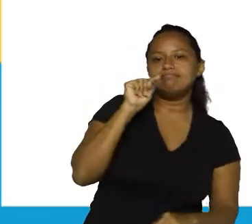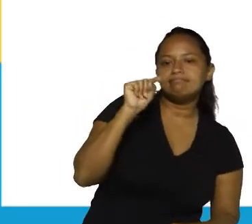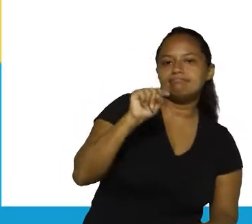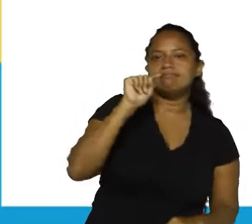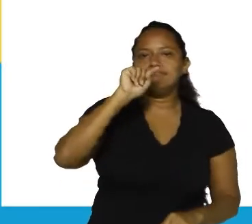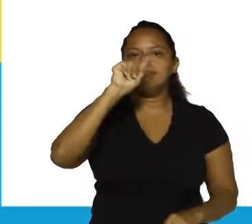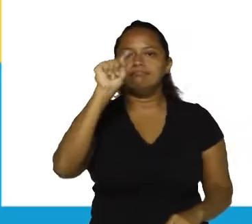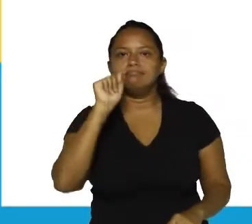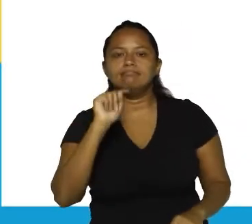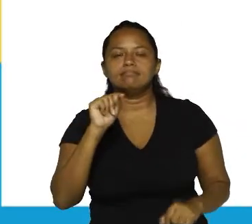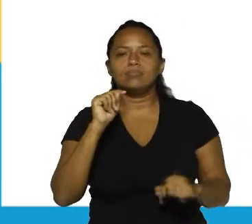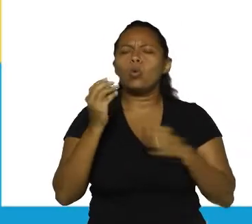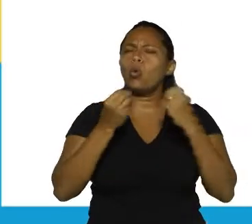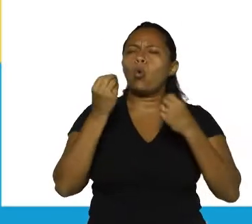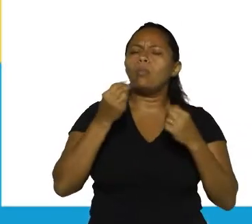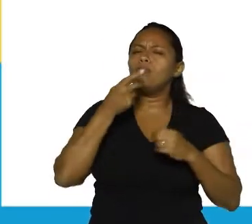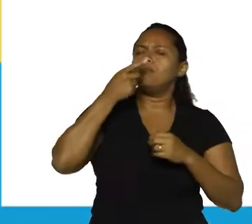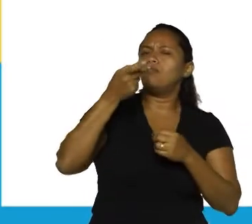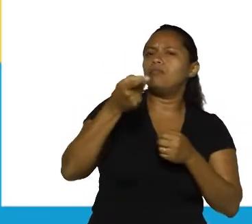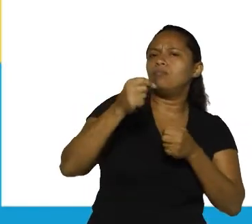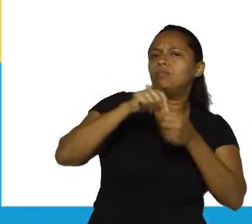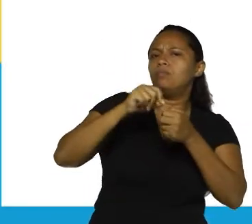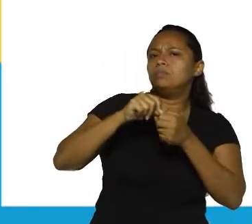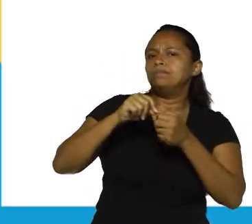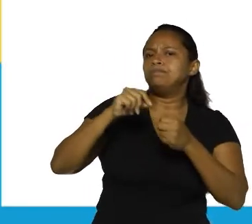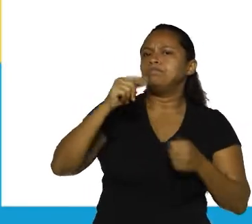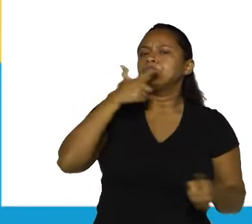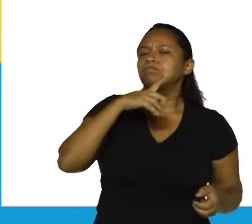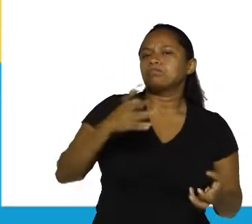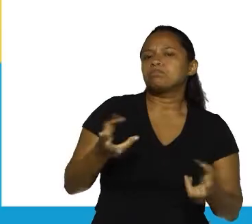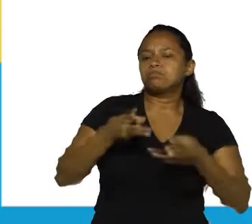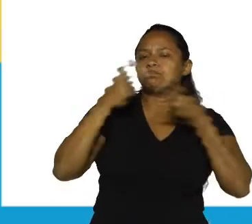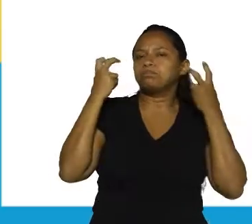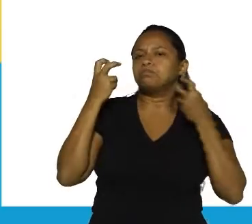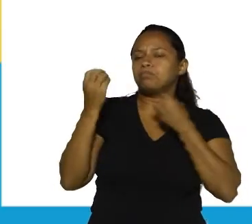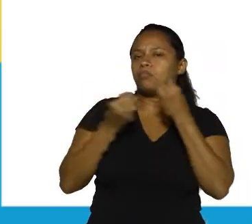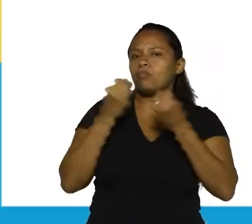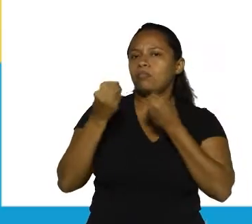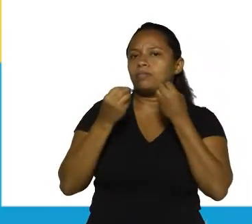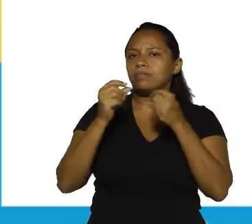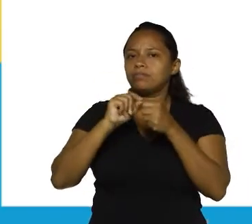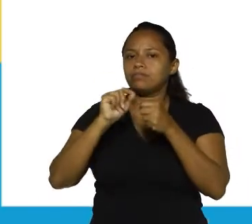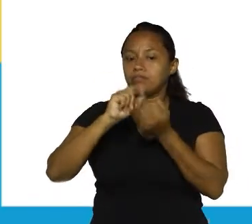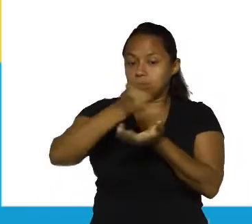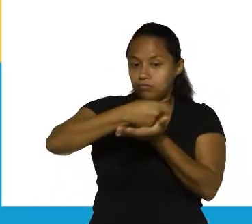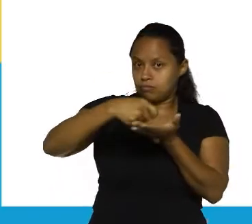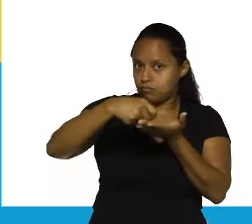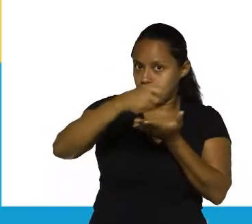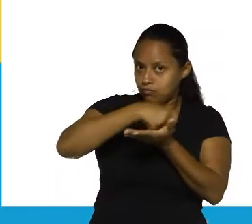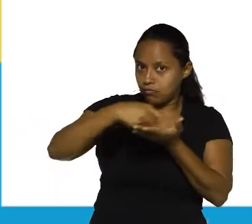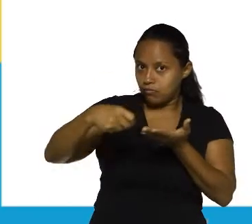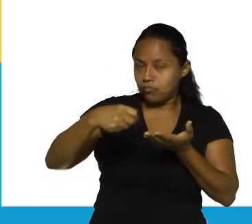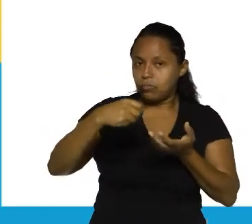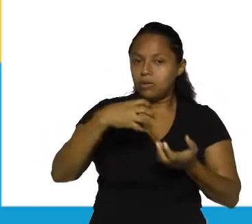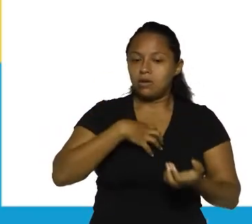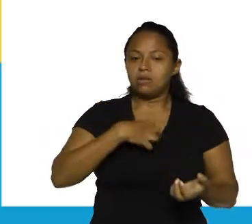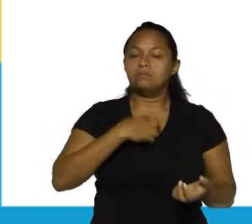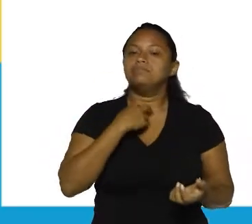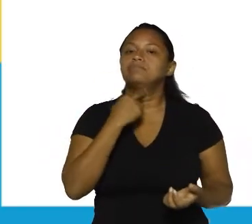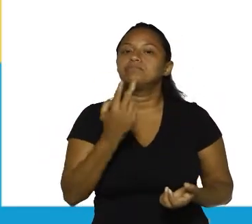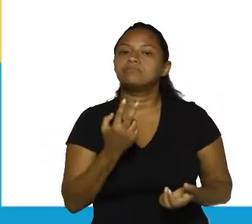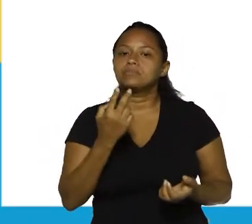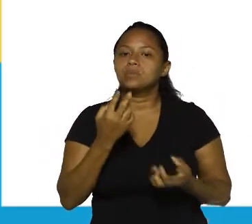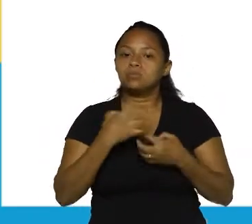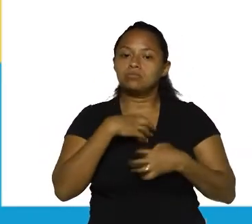pontuação. A gente faz de que forma? Os sinais de pontuação vão ser uma tentativa de reproduzir na escrita a entonação que nós